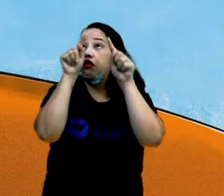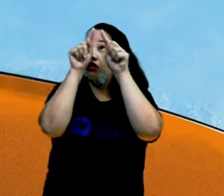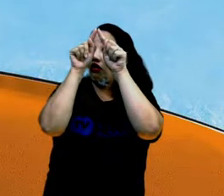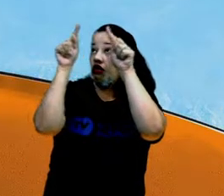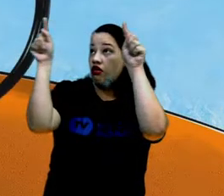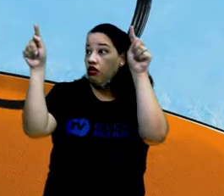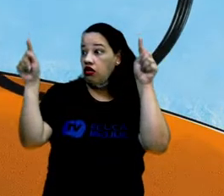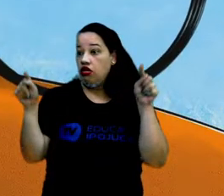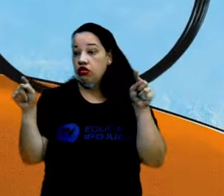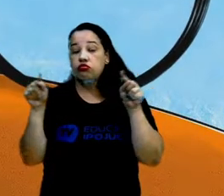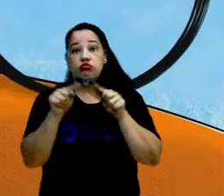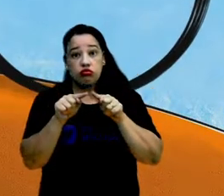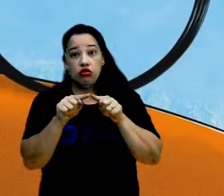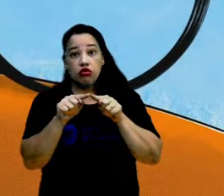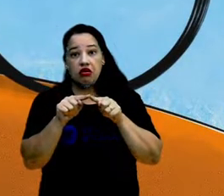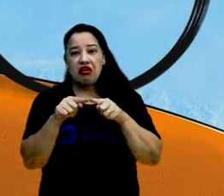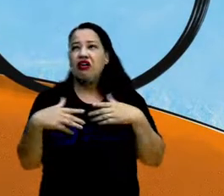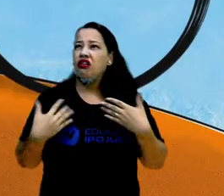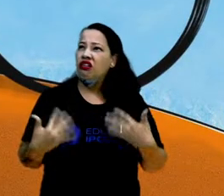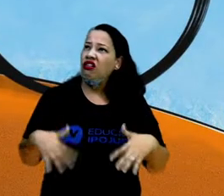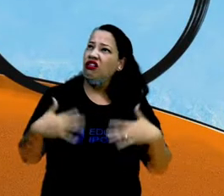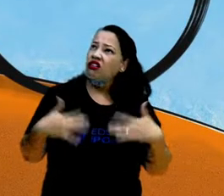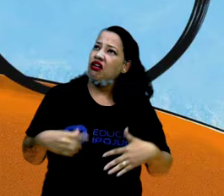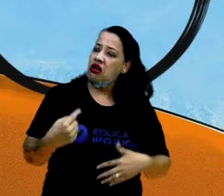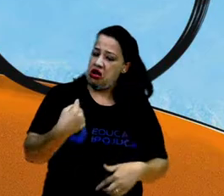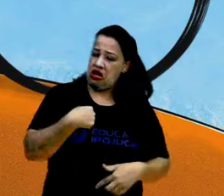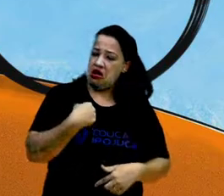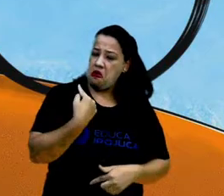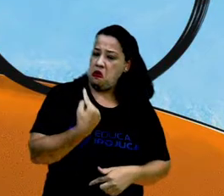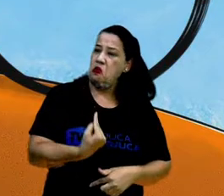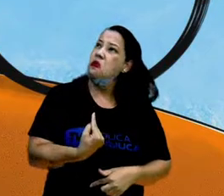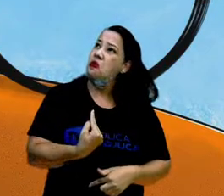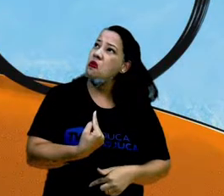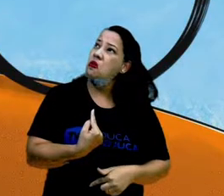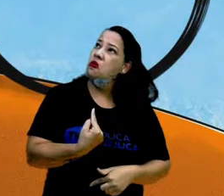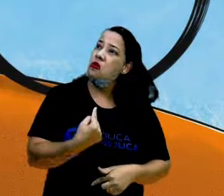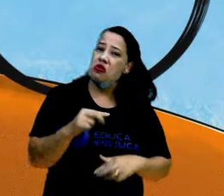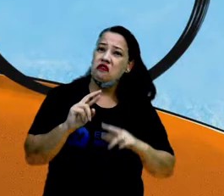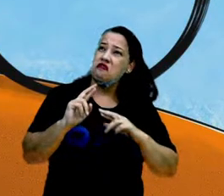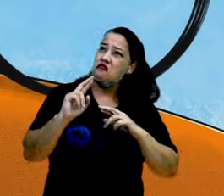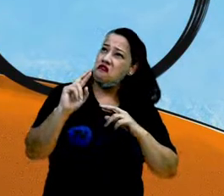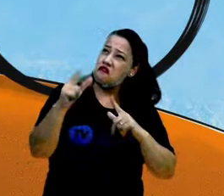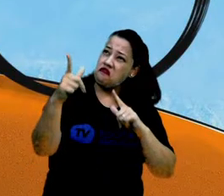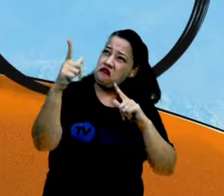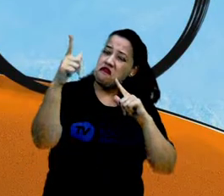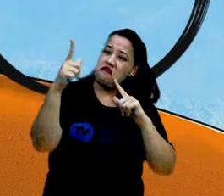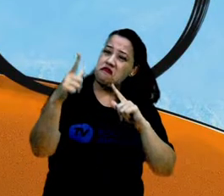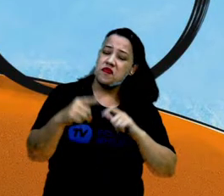com isso e se perguntava, só eu sou tão fora de ângulo.